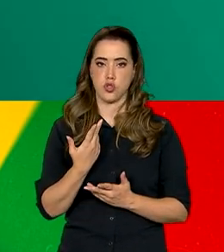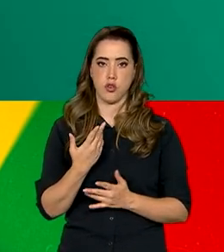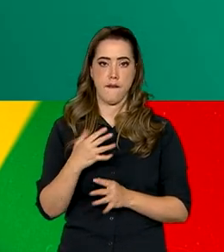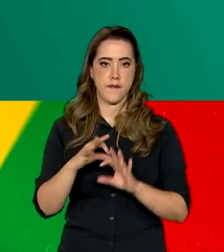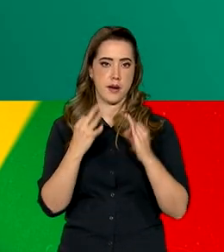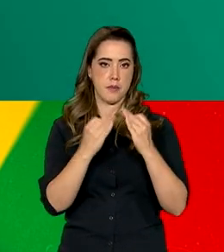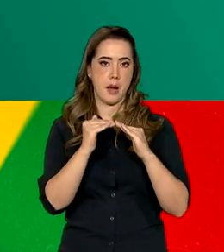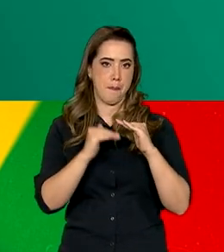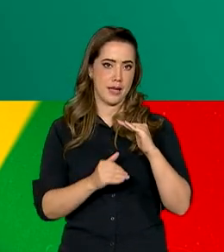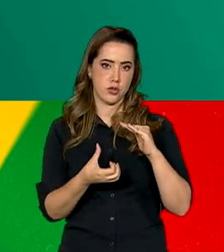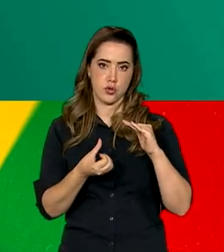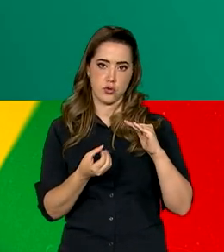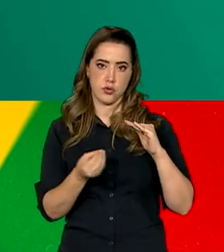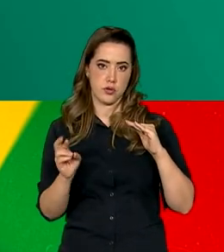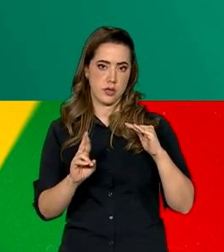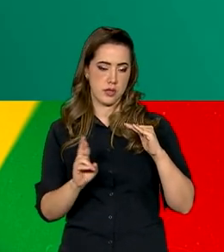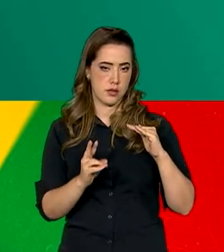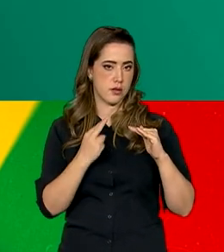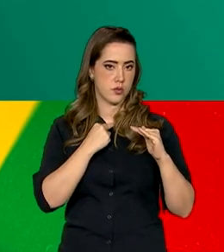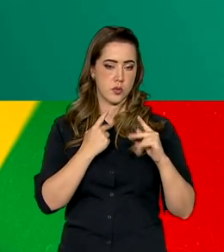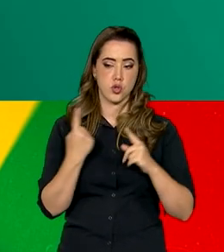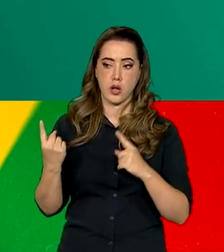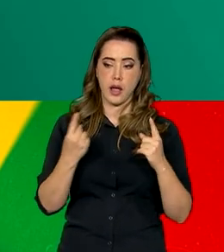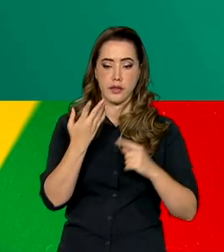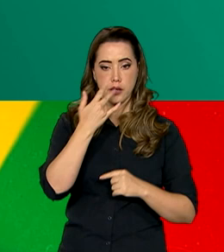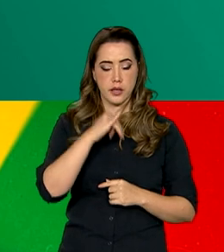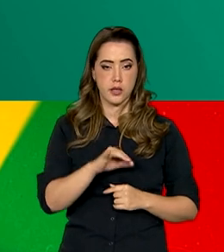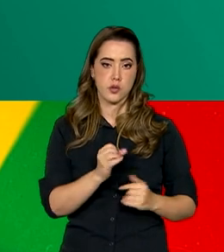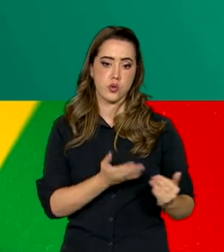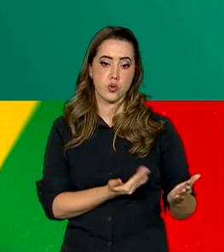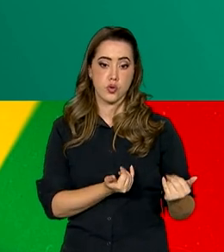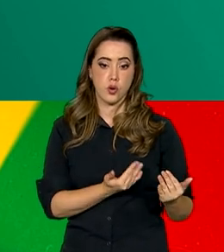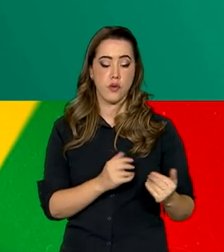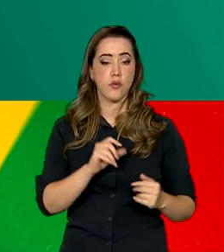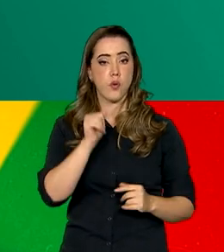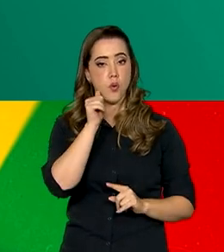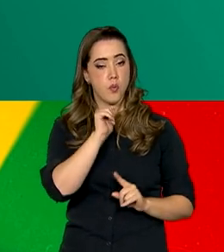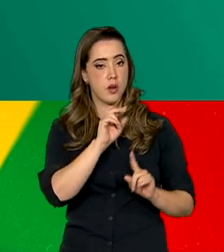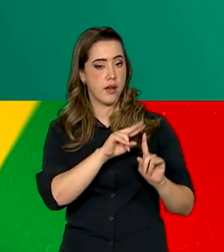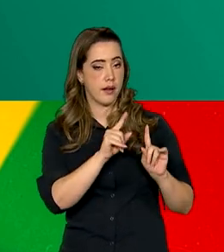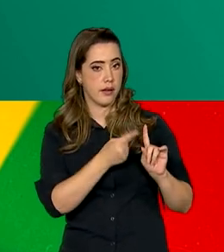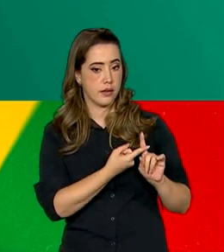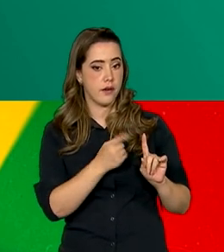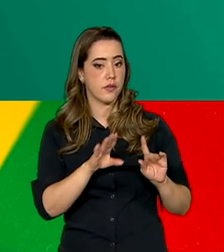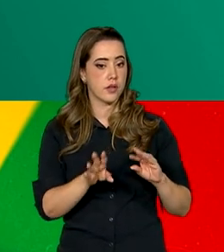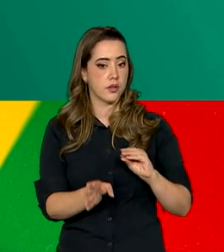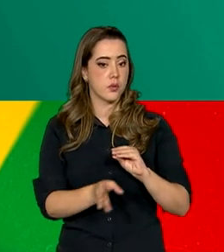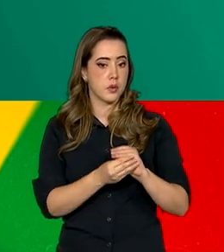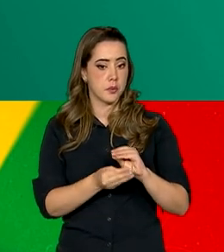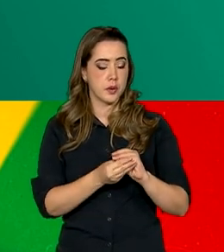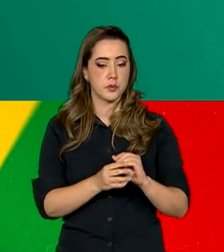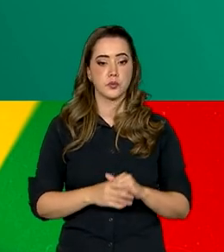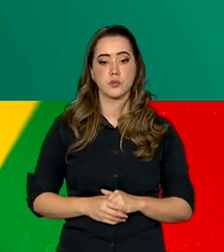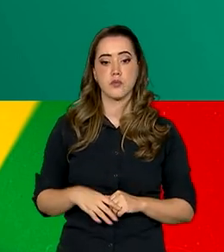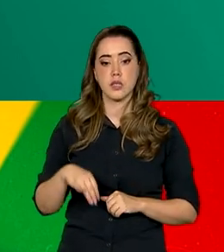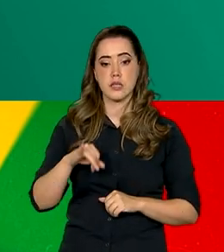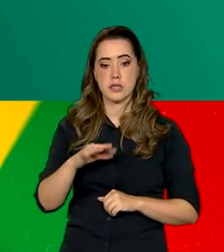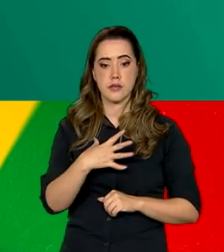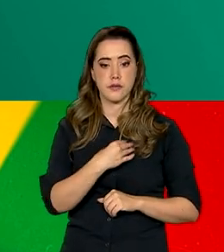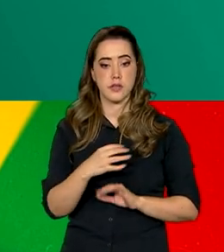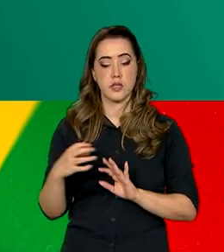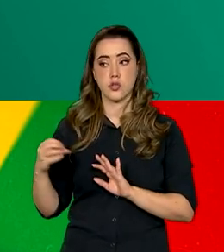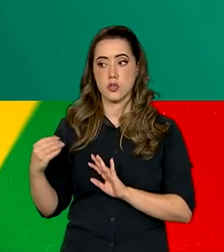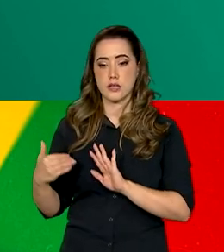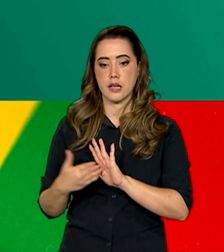que R 600,00 e para cada criança, adolescente ou gestante, há um adicional. Se há filhos de